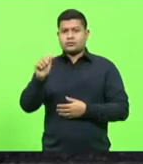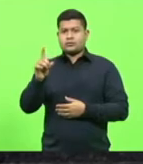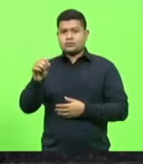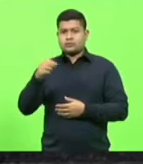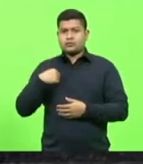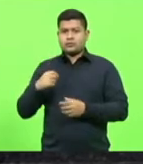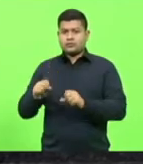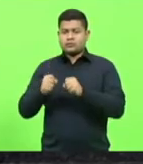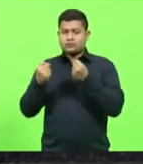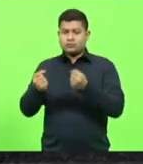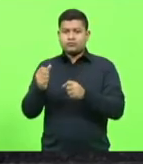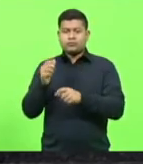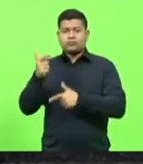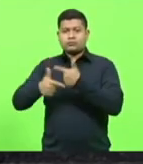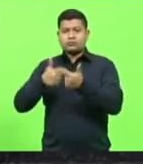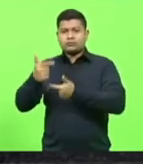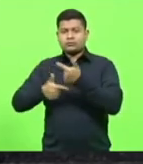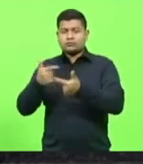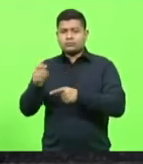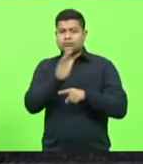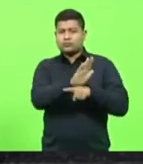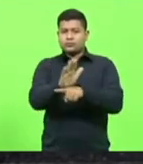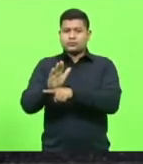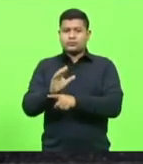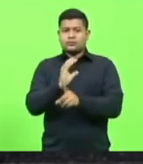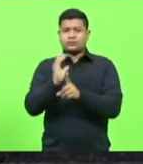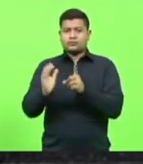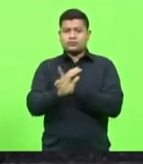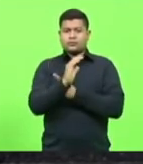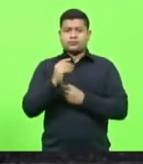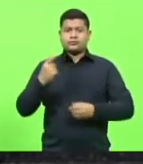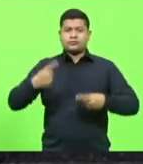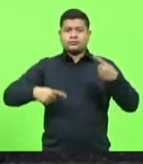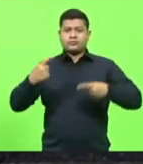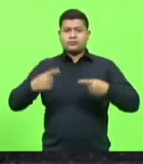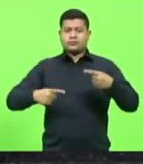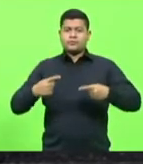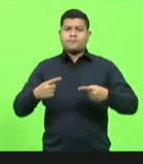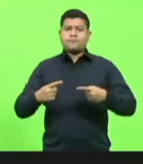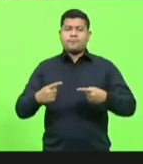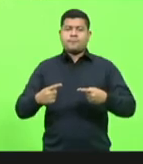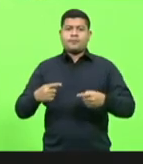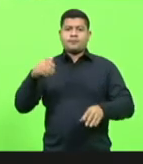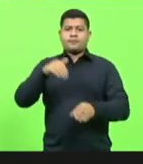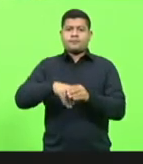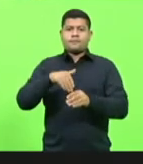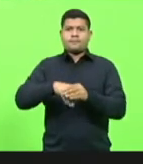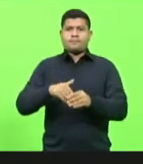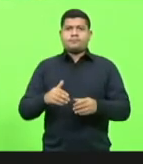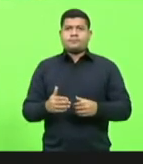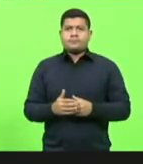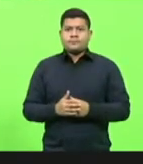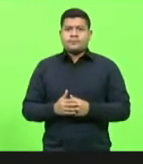Comunidade e Local. Em discussão. Em votação.